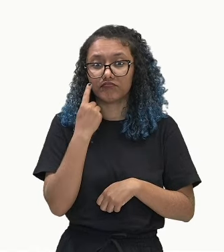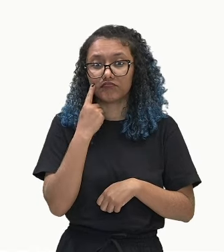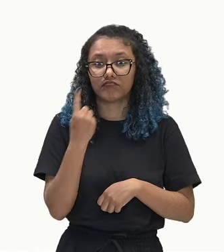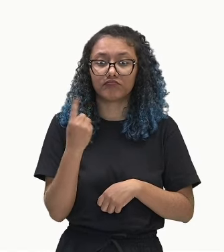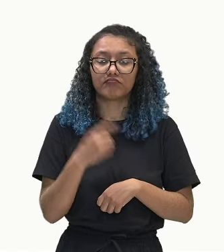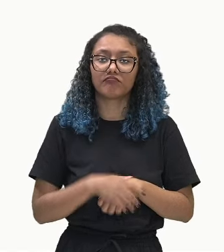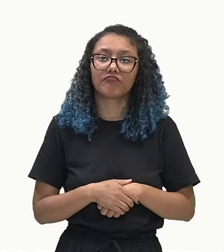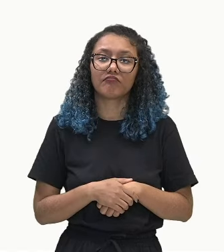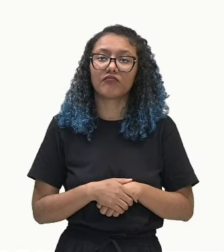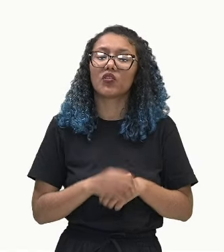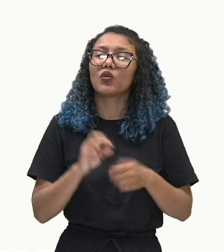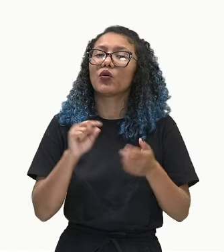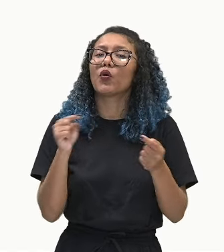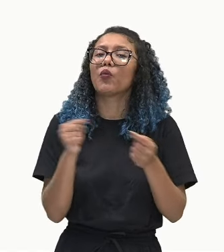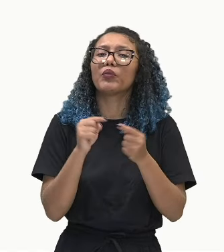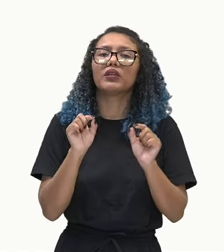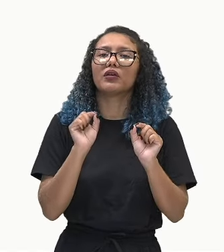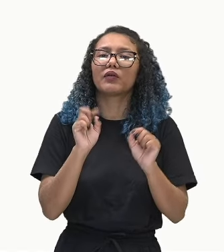A razão.